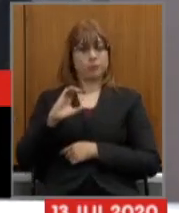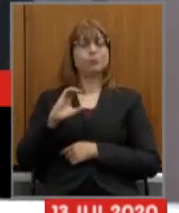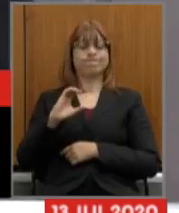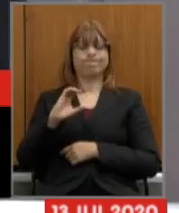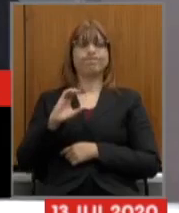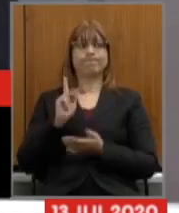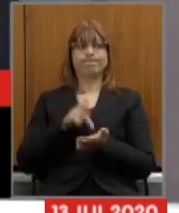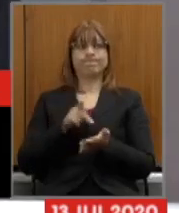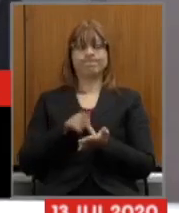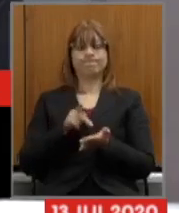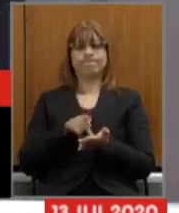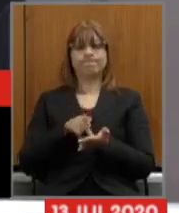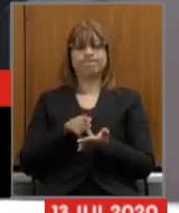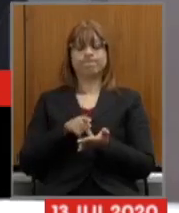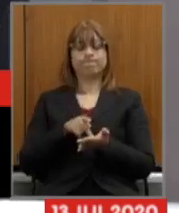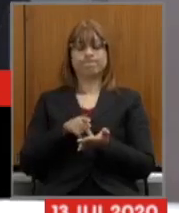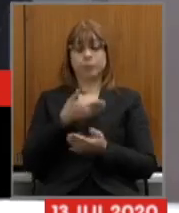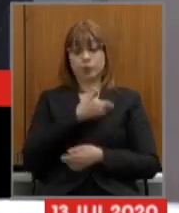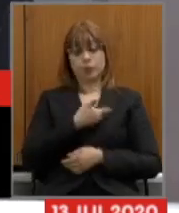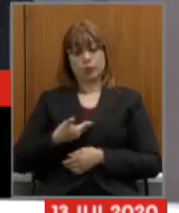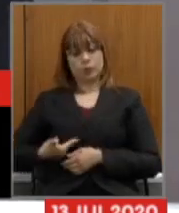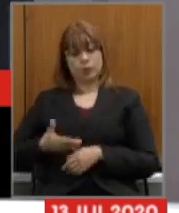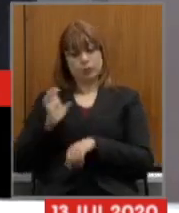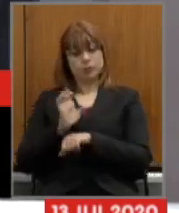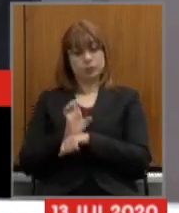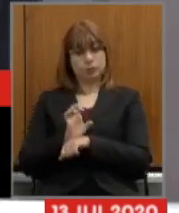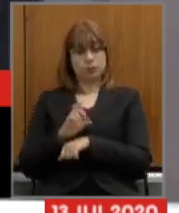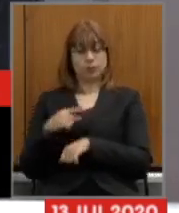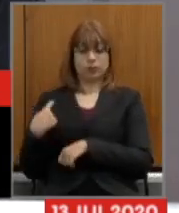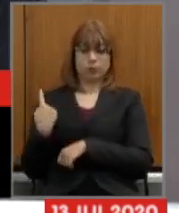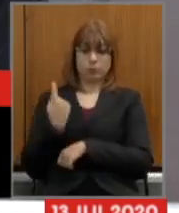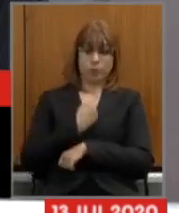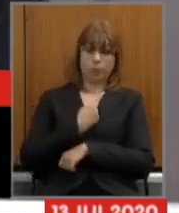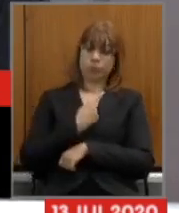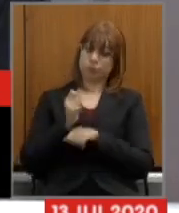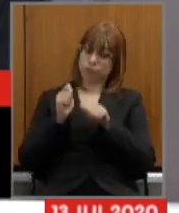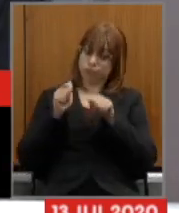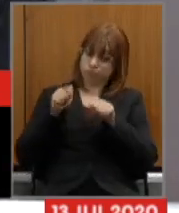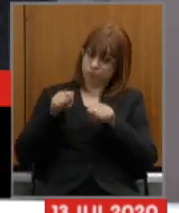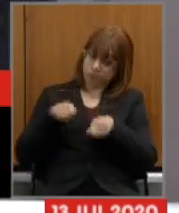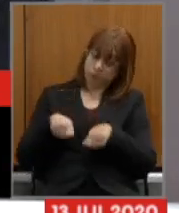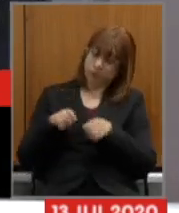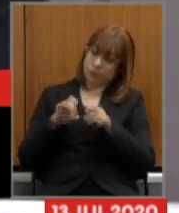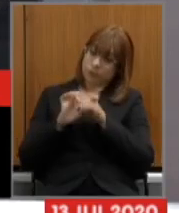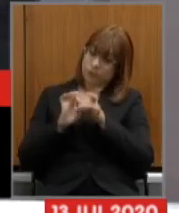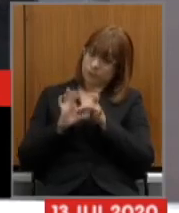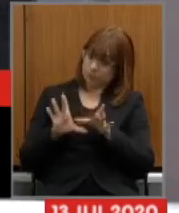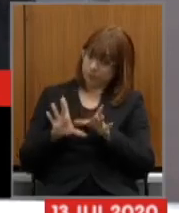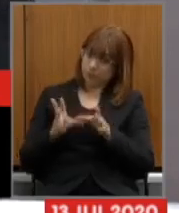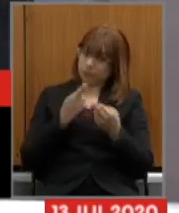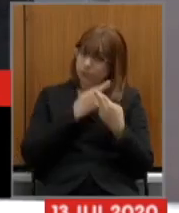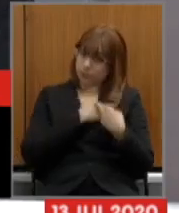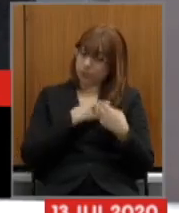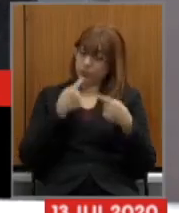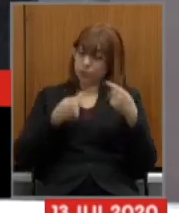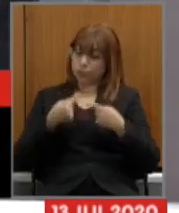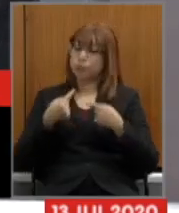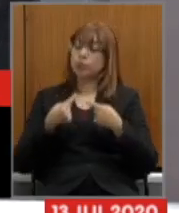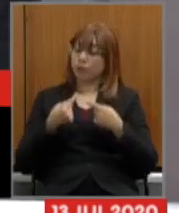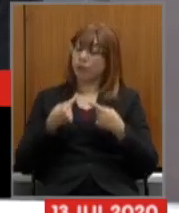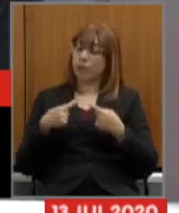o que está ao alcance do governo estadual o que nós temos alçada legal para discutir nós estamos dando sim um tratamento